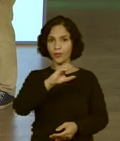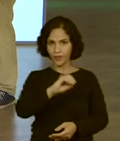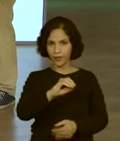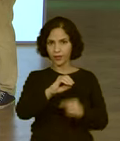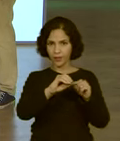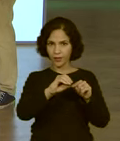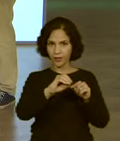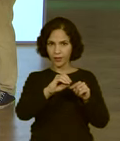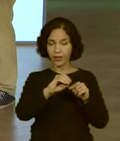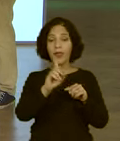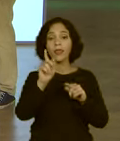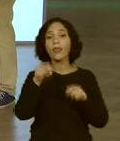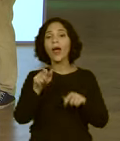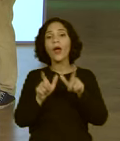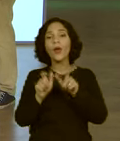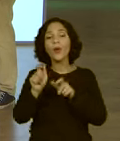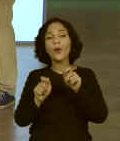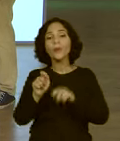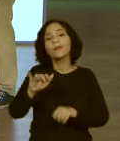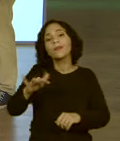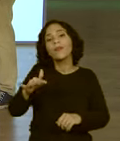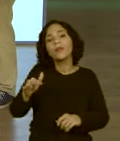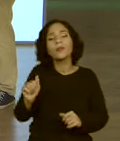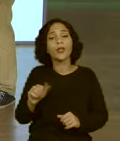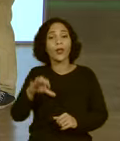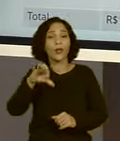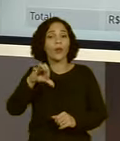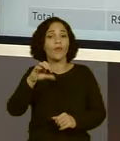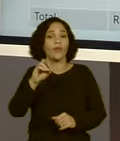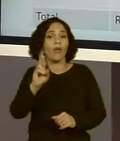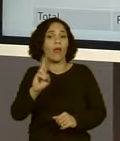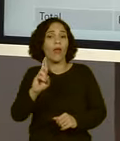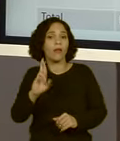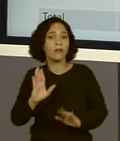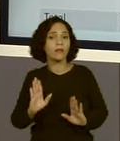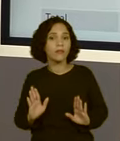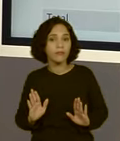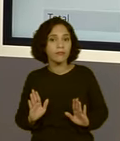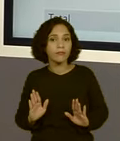você pode ter uma economia, então, de R$ 90,00.